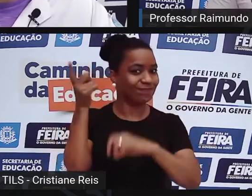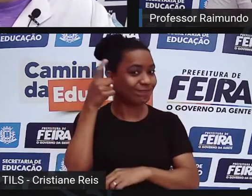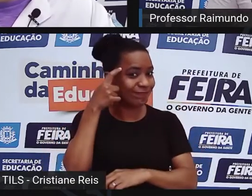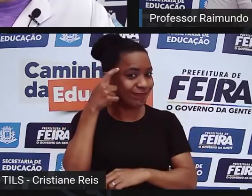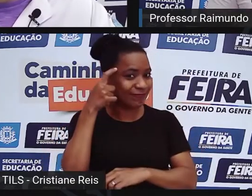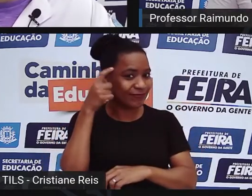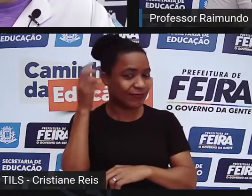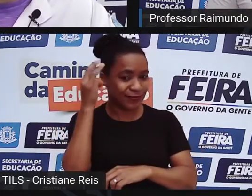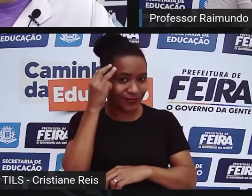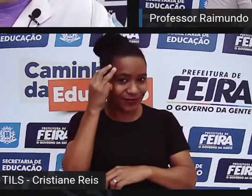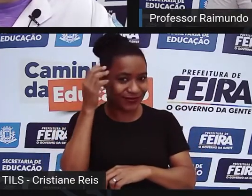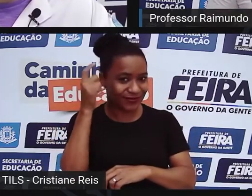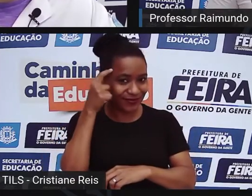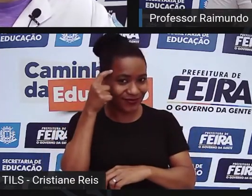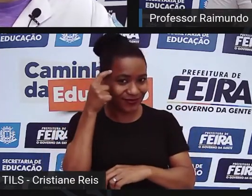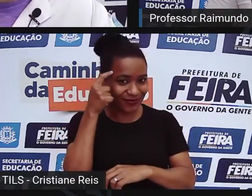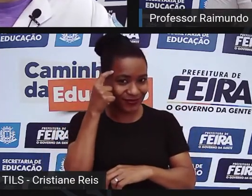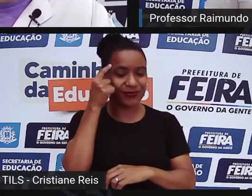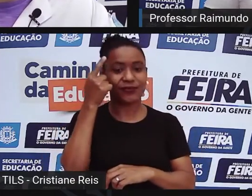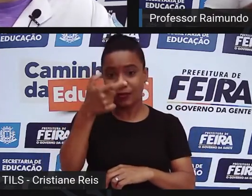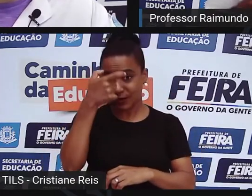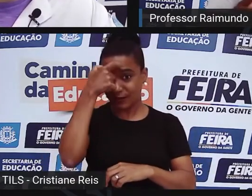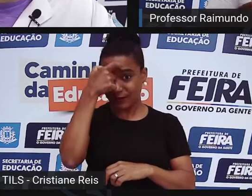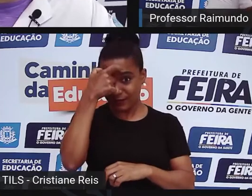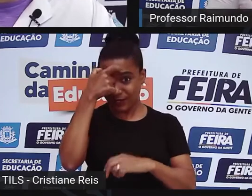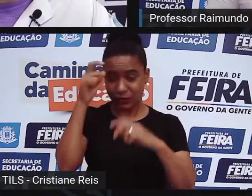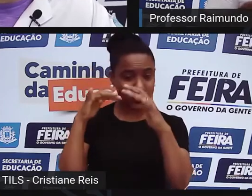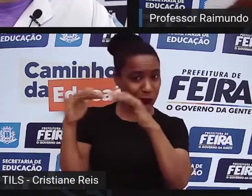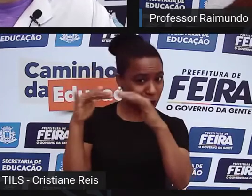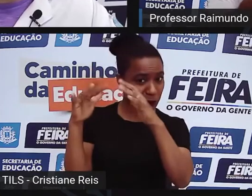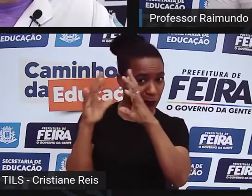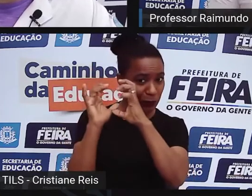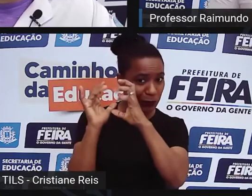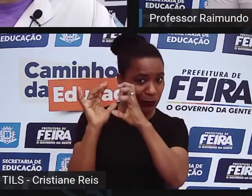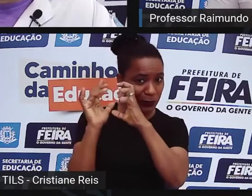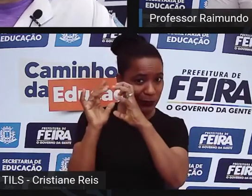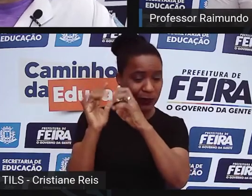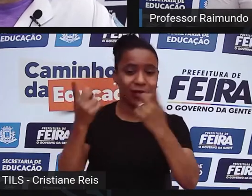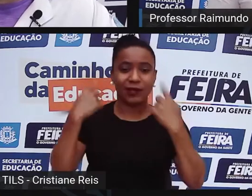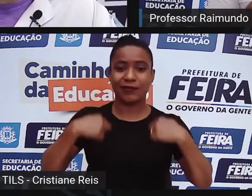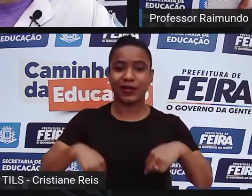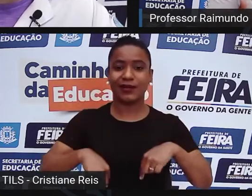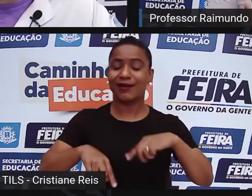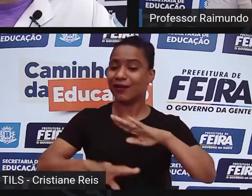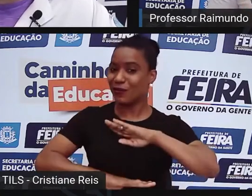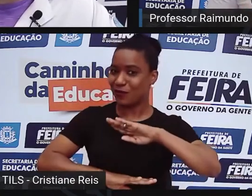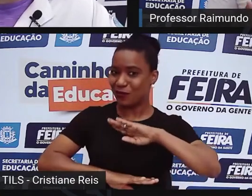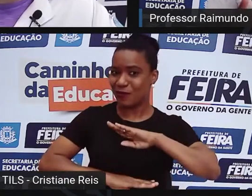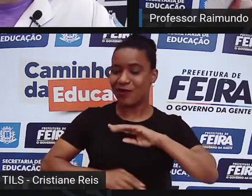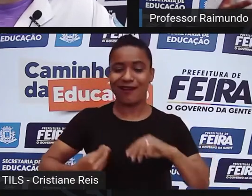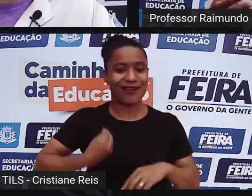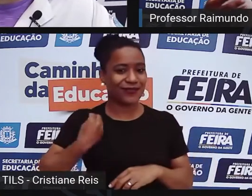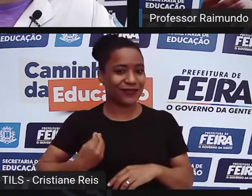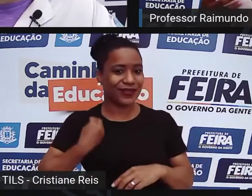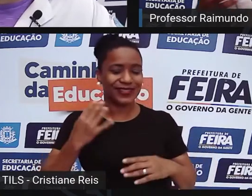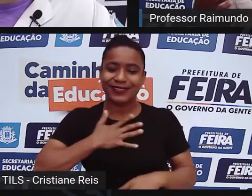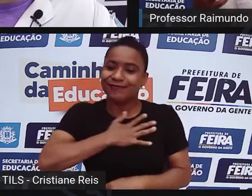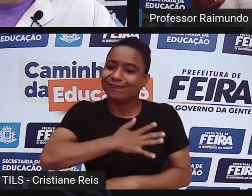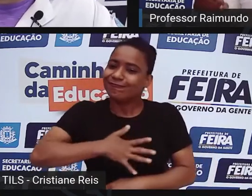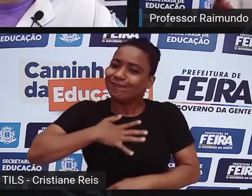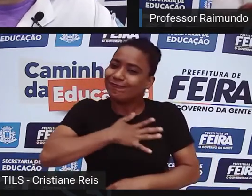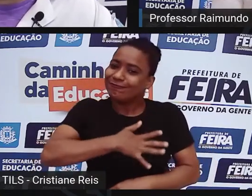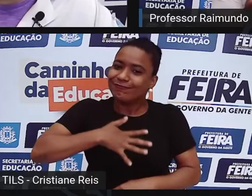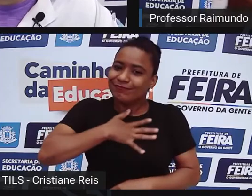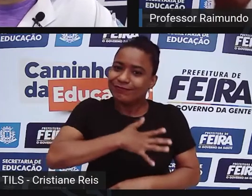dentro da capoeira e as qualidades de vida que são prazerosas, que é os